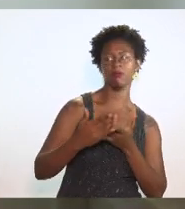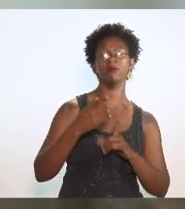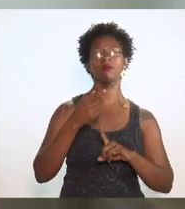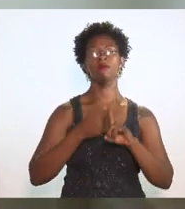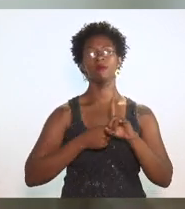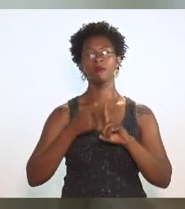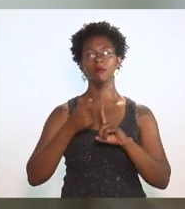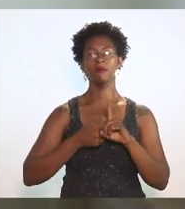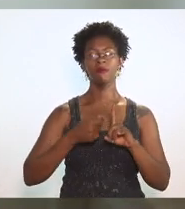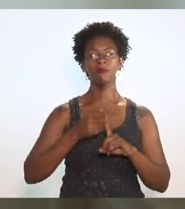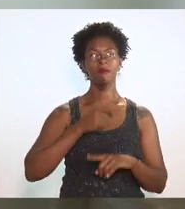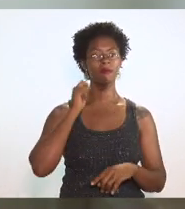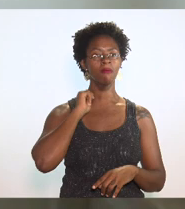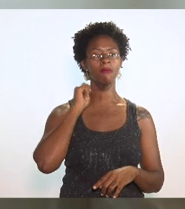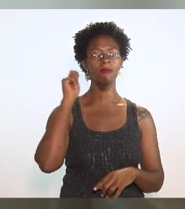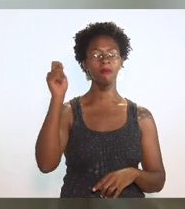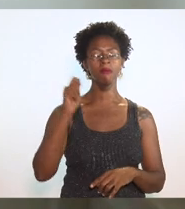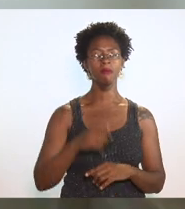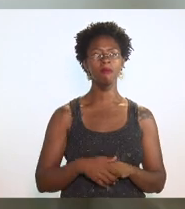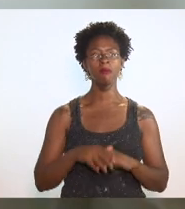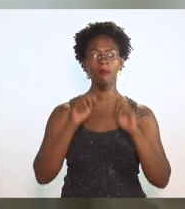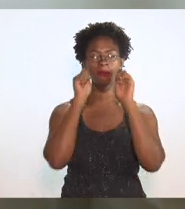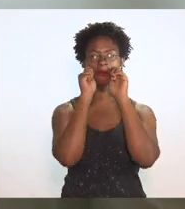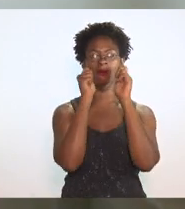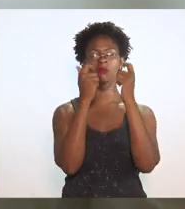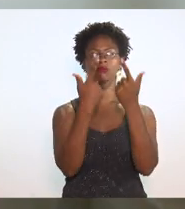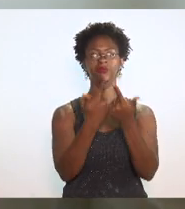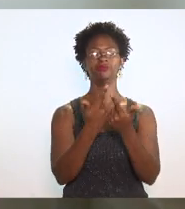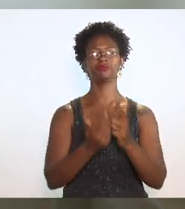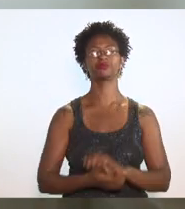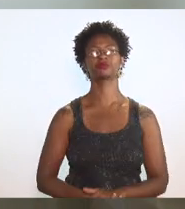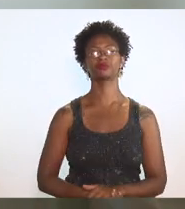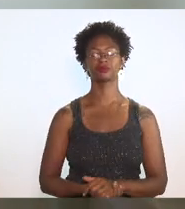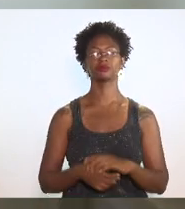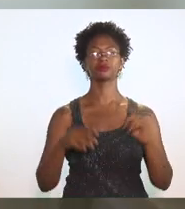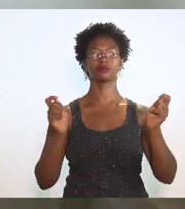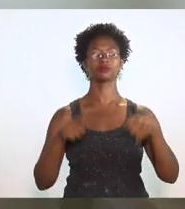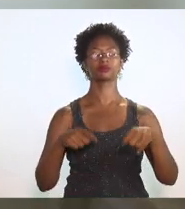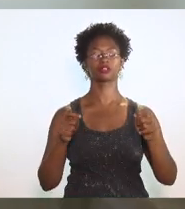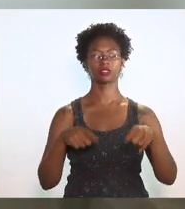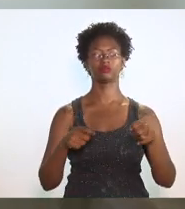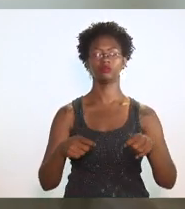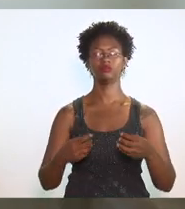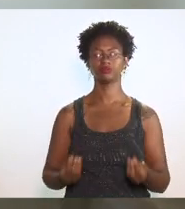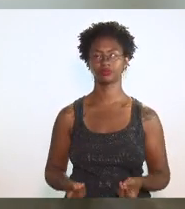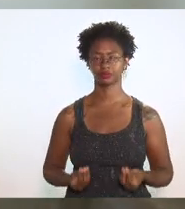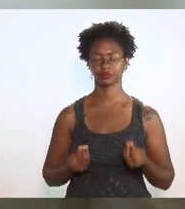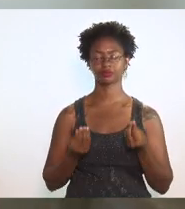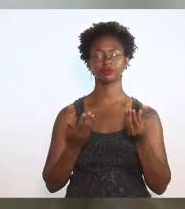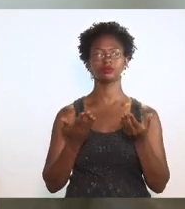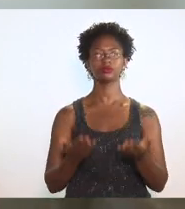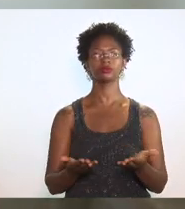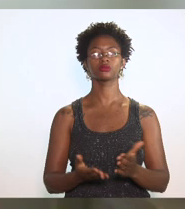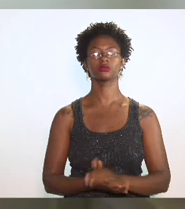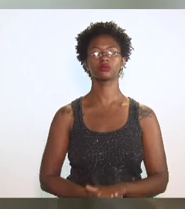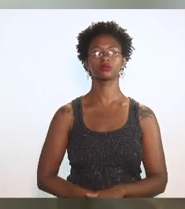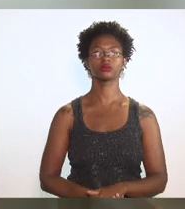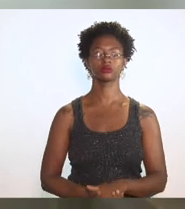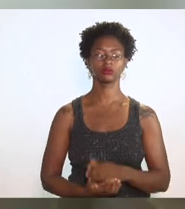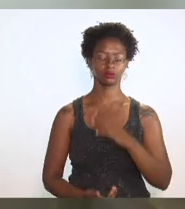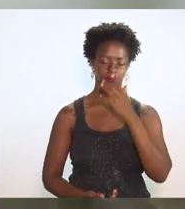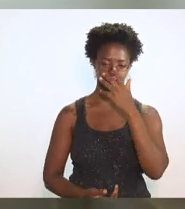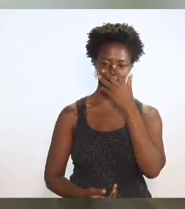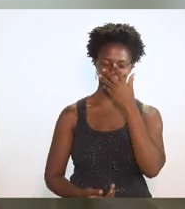mês de abril, a Assembleia Legislativa vai poder dispor em um